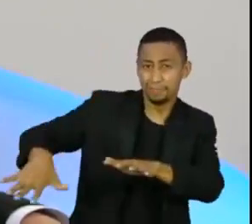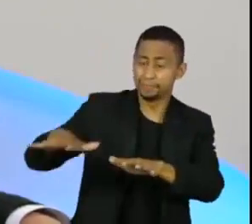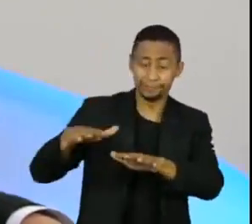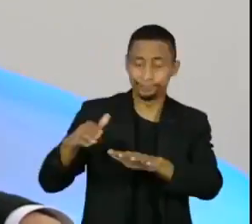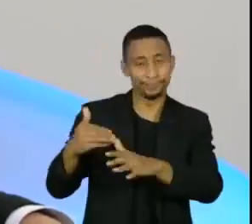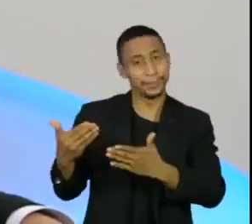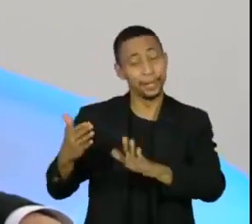que, às vezes, tem um viacinho eleitoreiro.